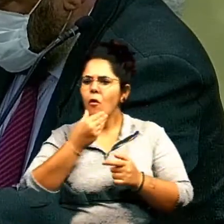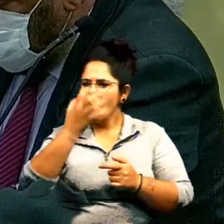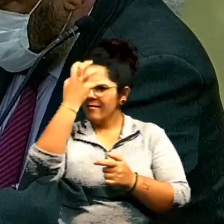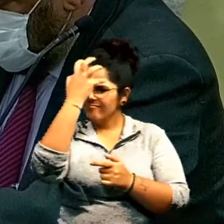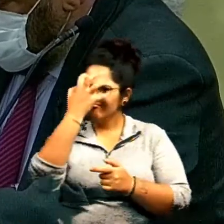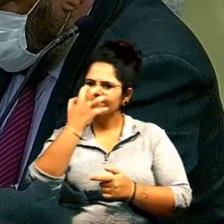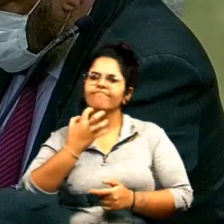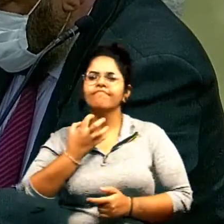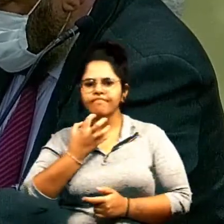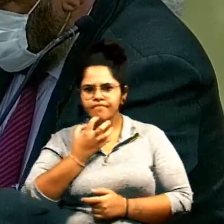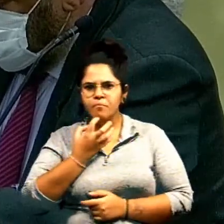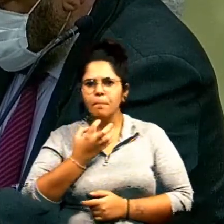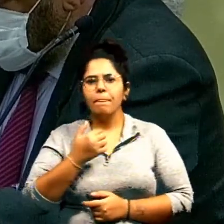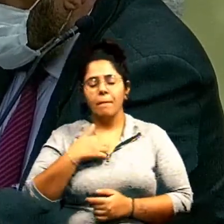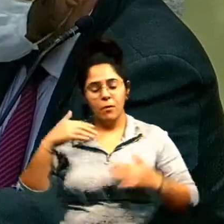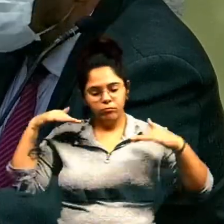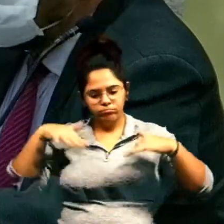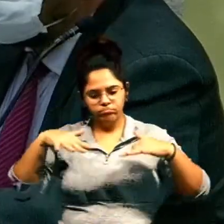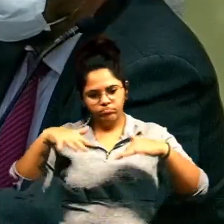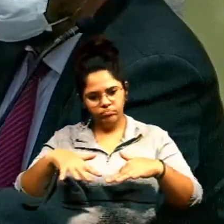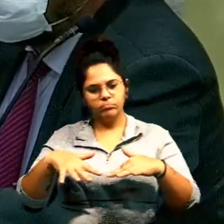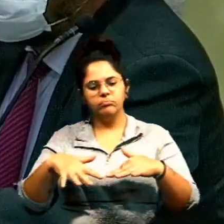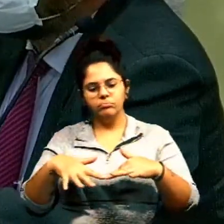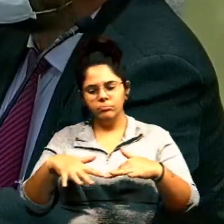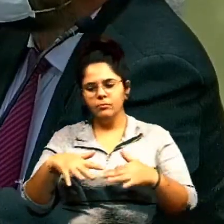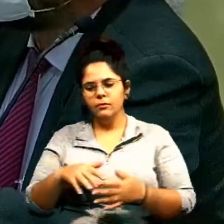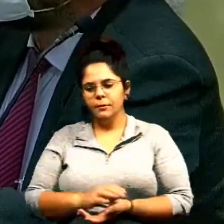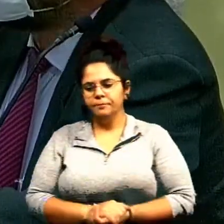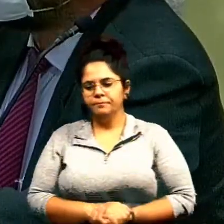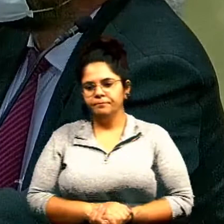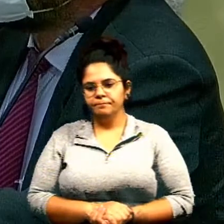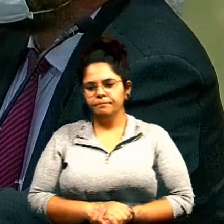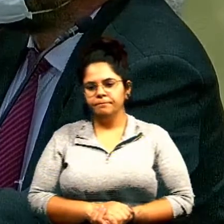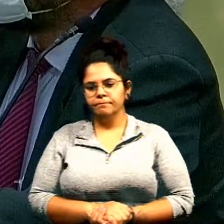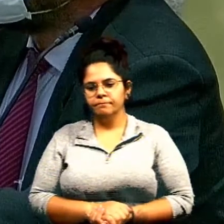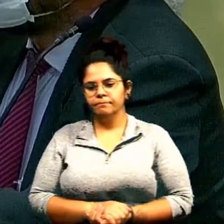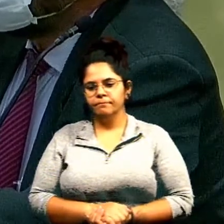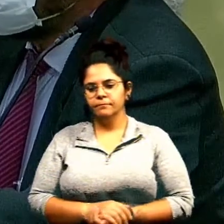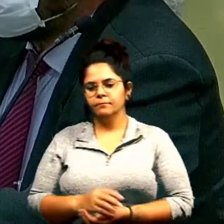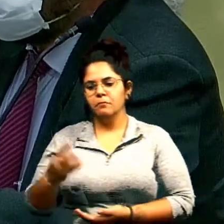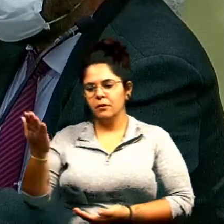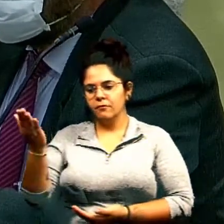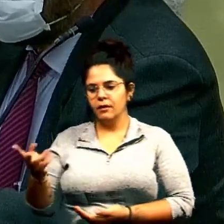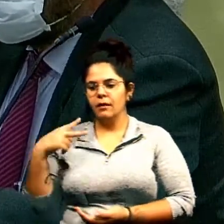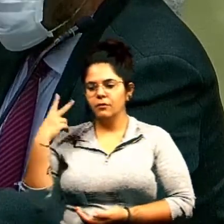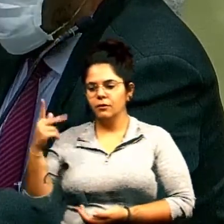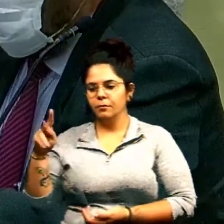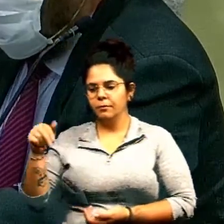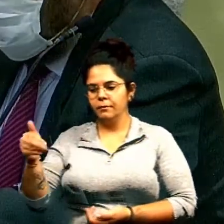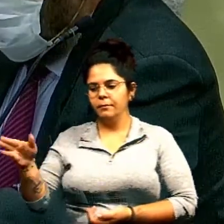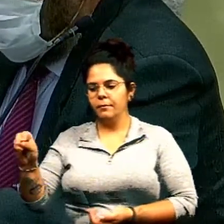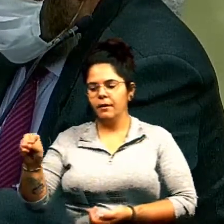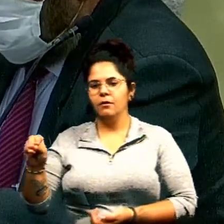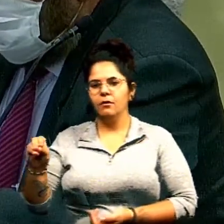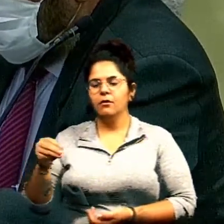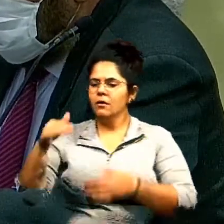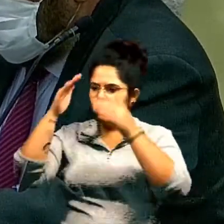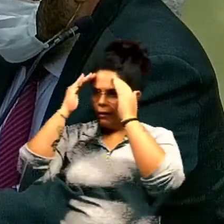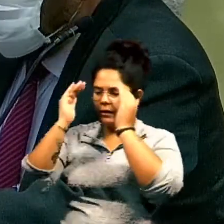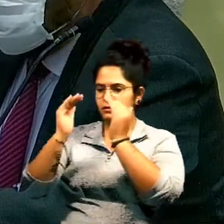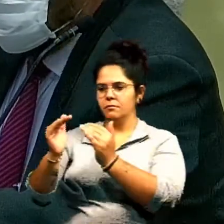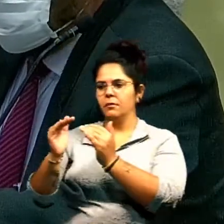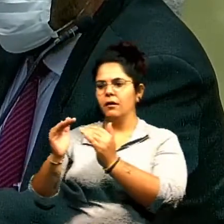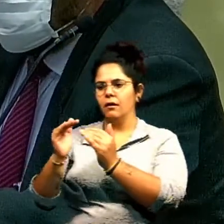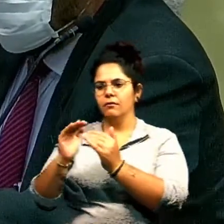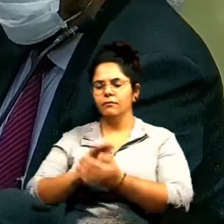Paulo Ortegal. Deixo aqui meu posicionamento e meu protesto de estima ao vereador Paulo Magalhães, mas de muito respeito e